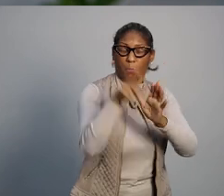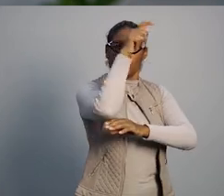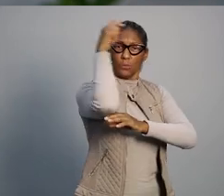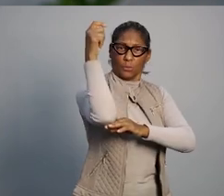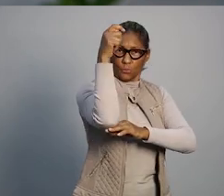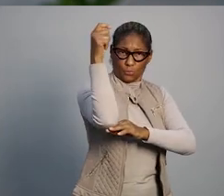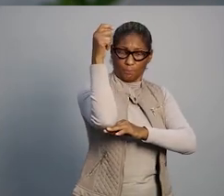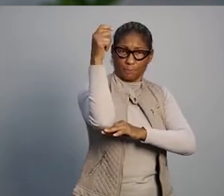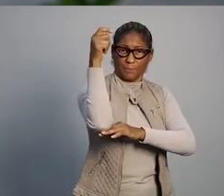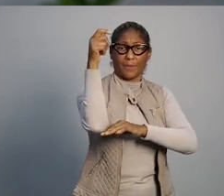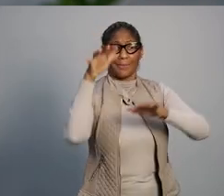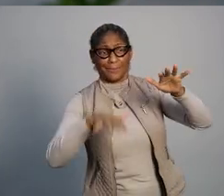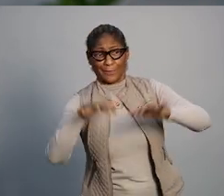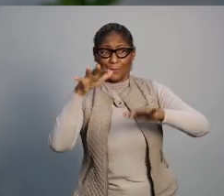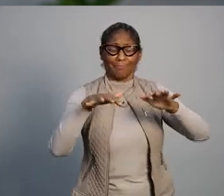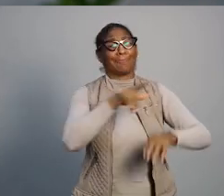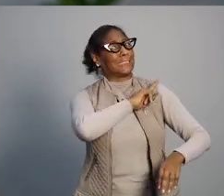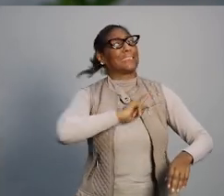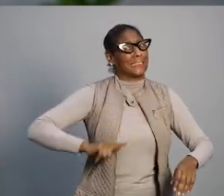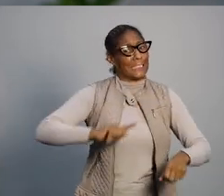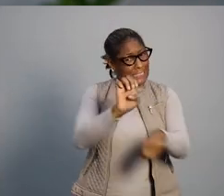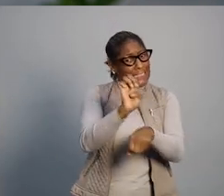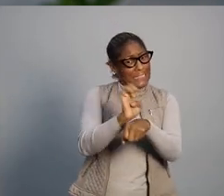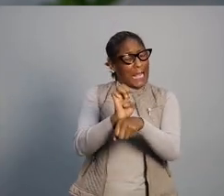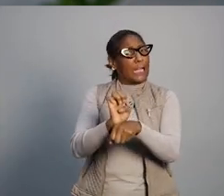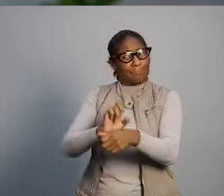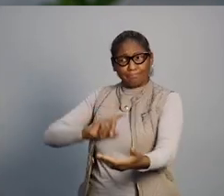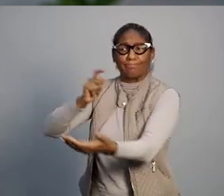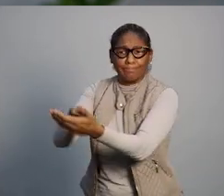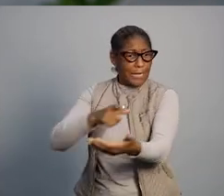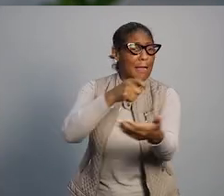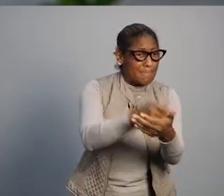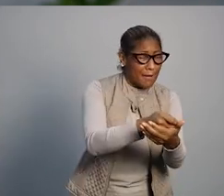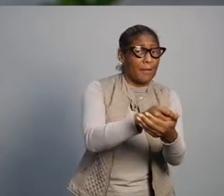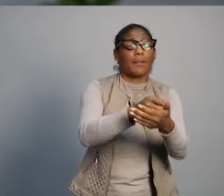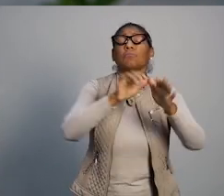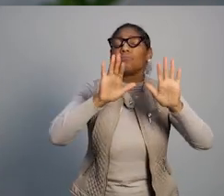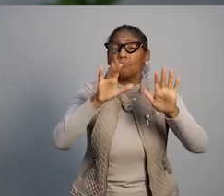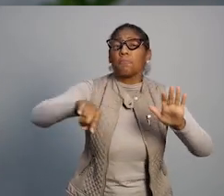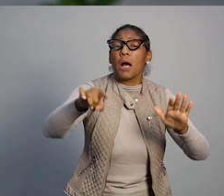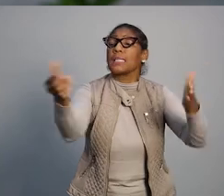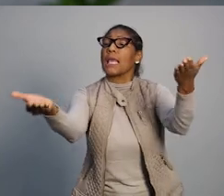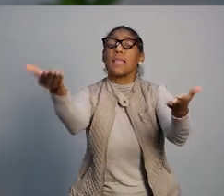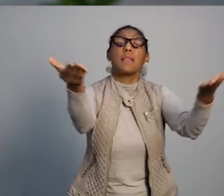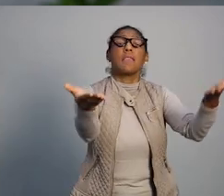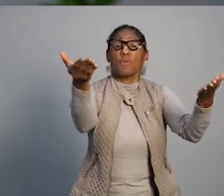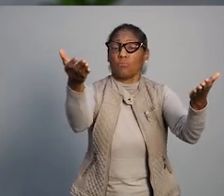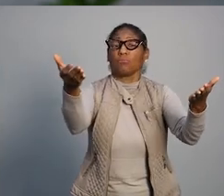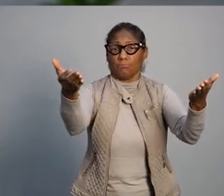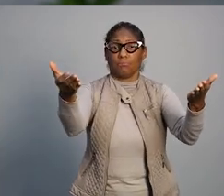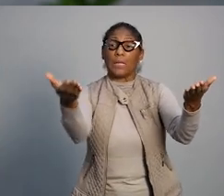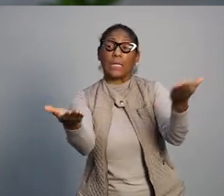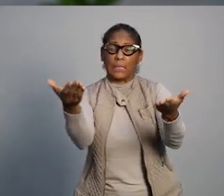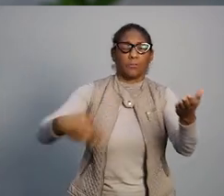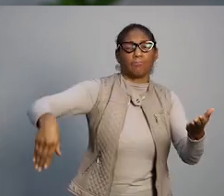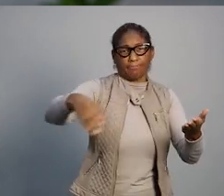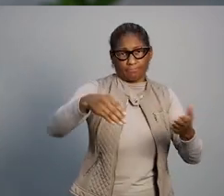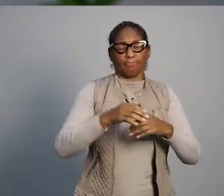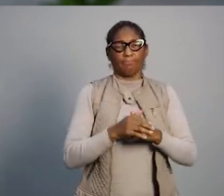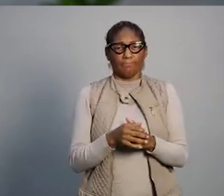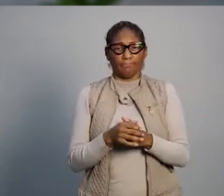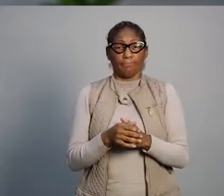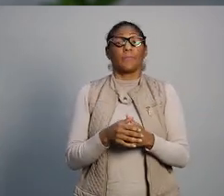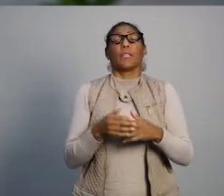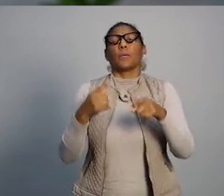incentivo à economia gaúcha que, embora representem custos para o Estado, vão ser equilibradas pelo conjunto das demais